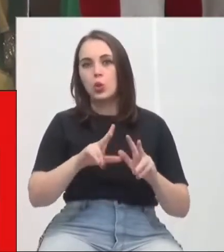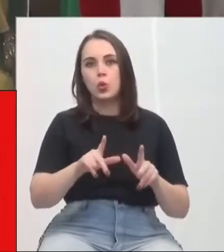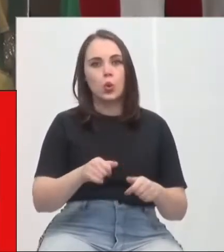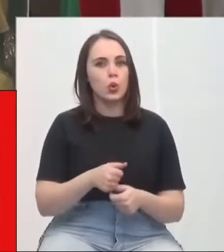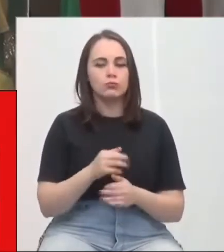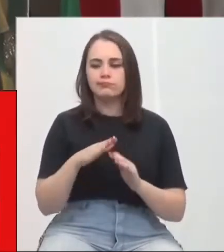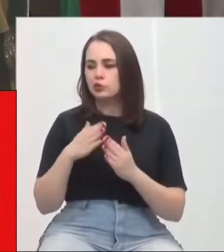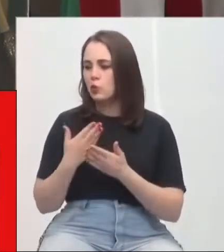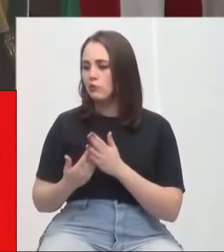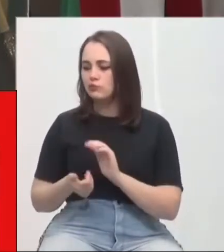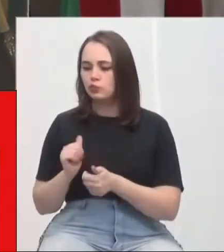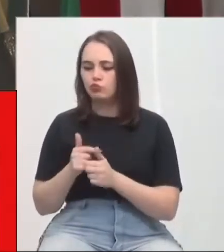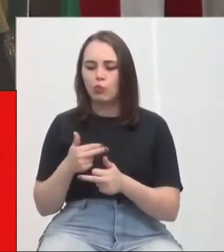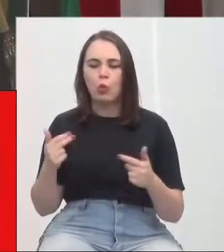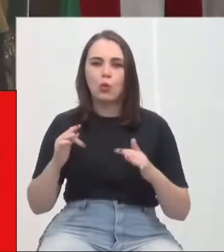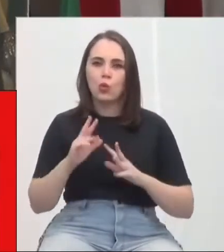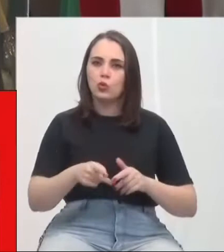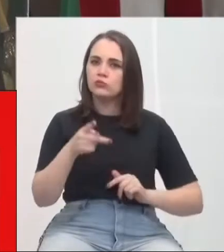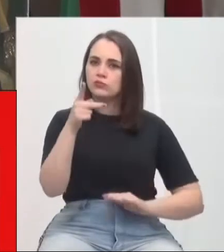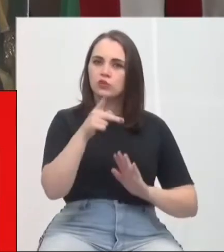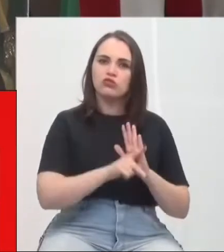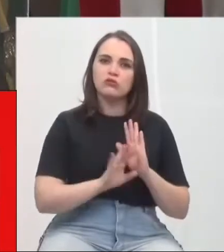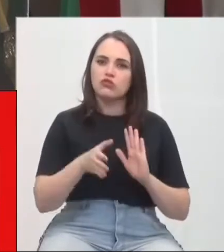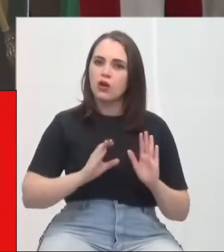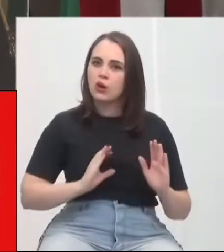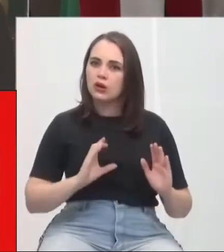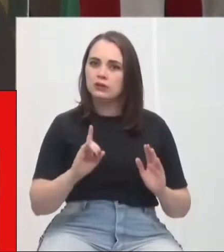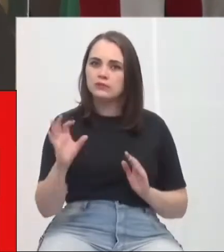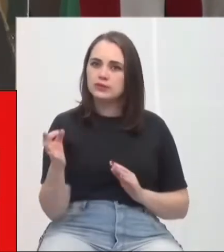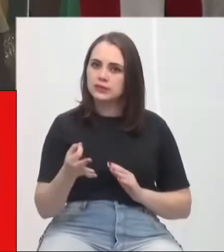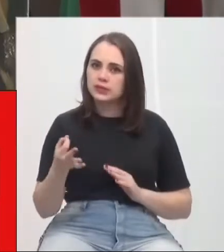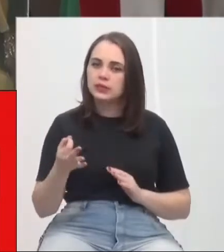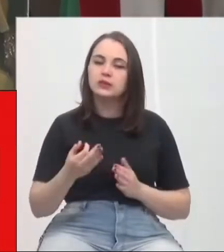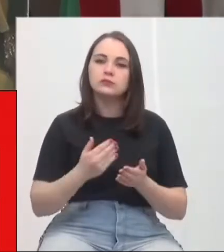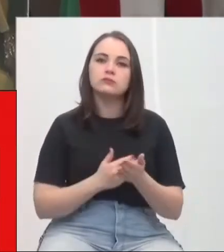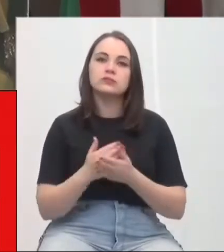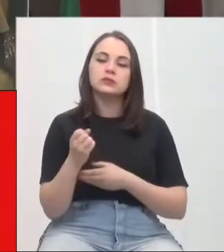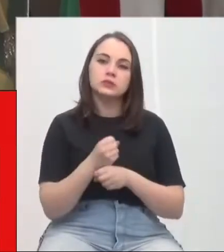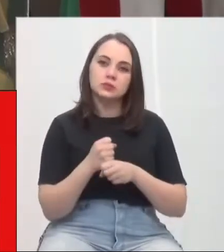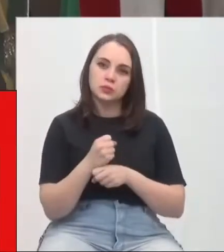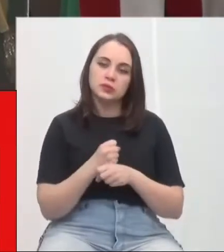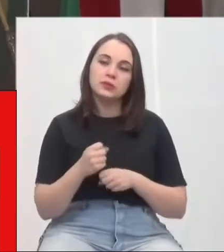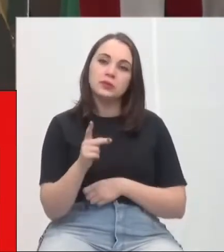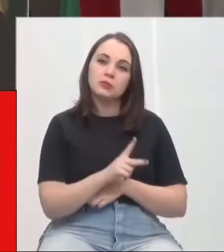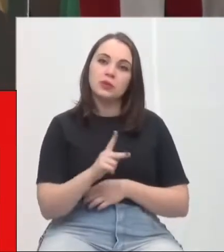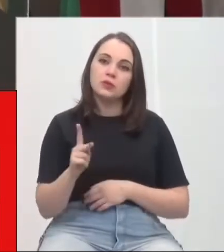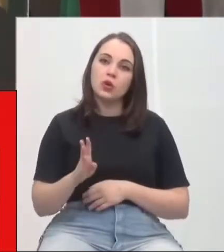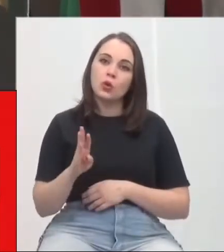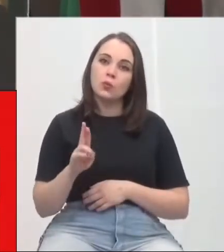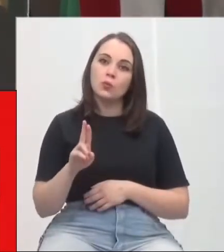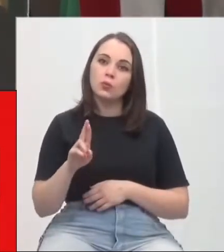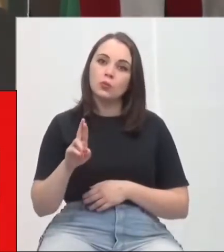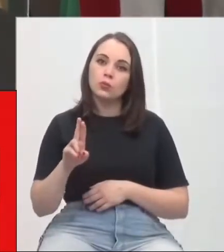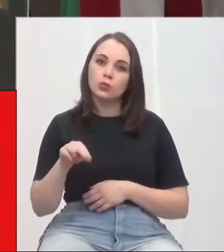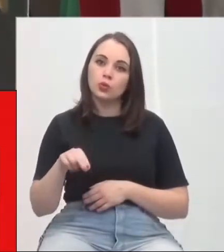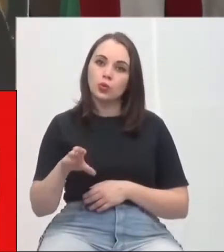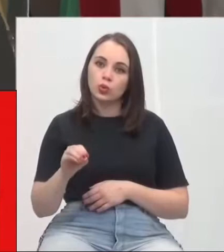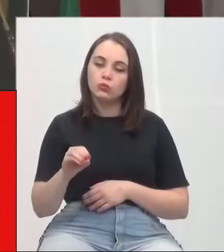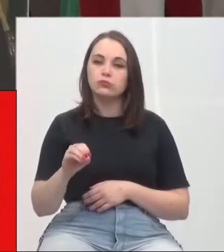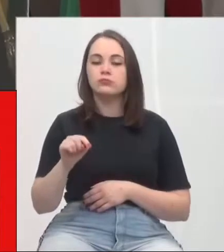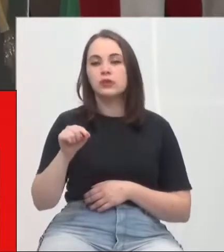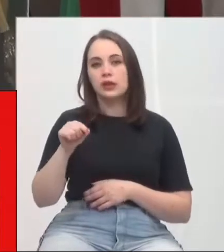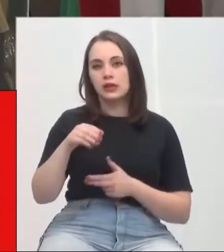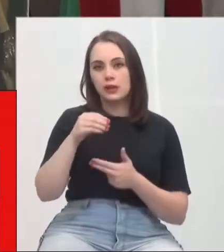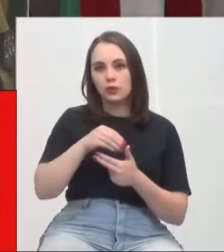todos os projetos esportivos. Muito bem coordenados, a partir do início do ano, pelo professor Bruno Colombo, professor da Unesc,